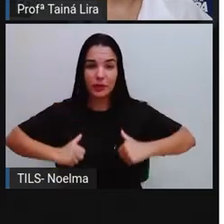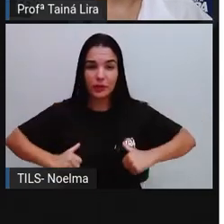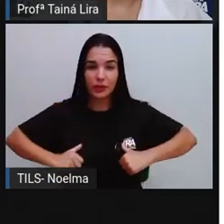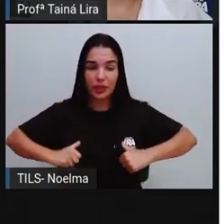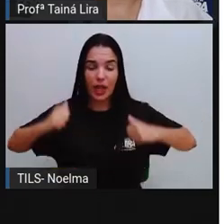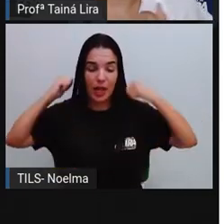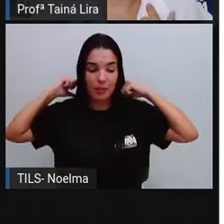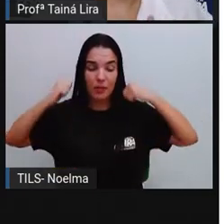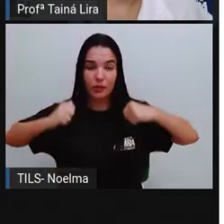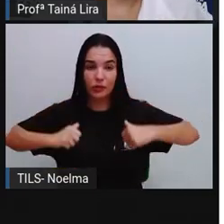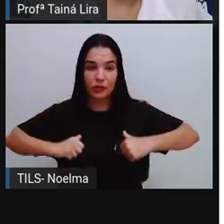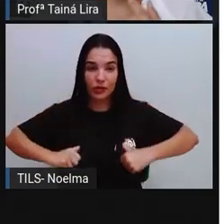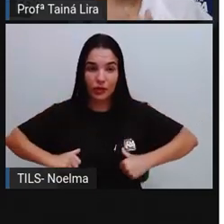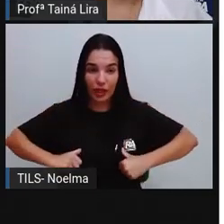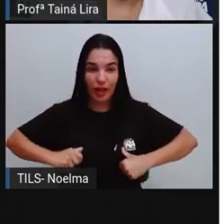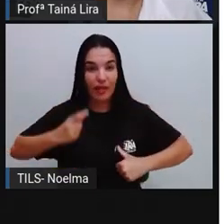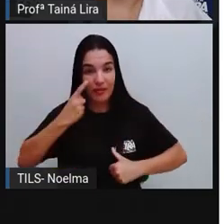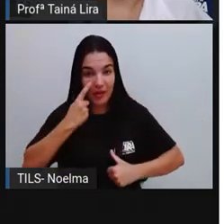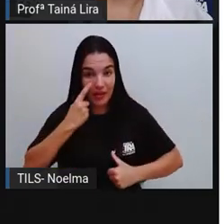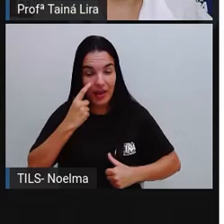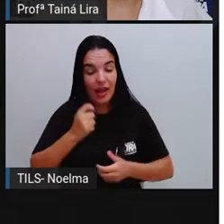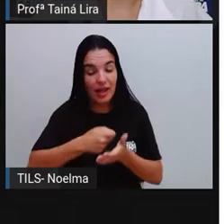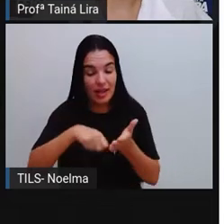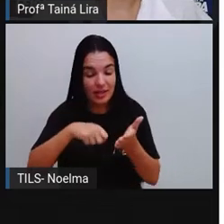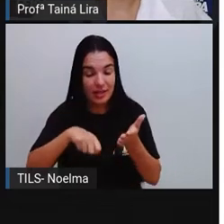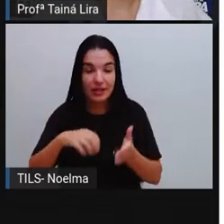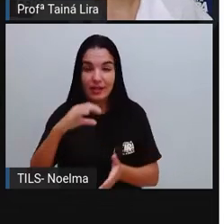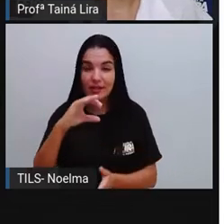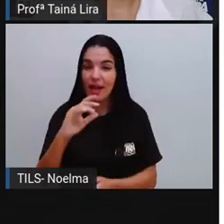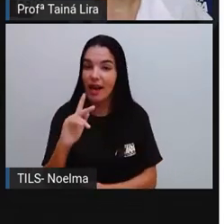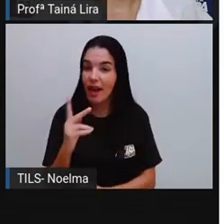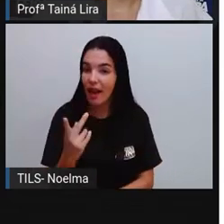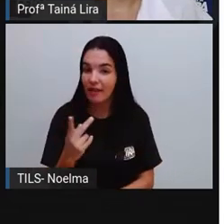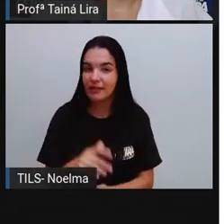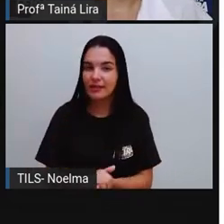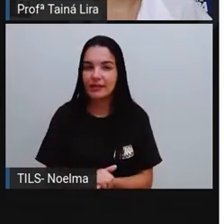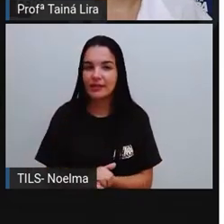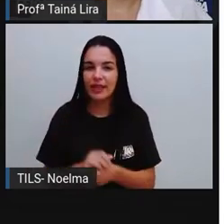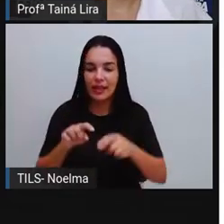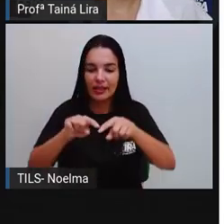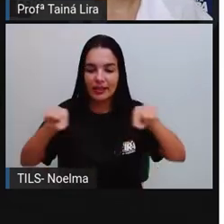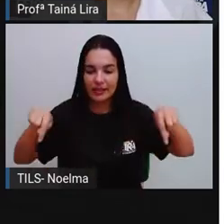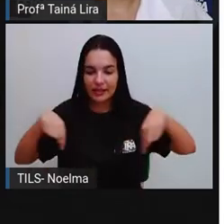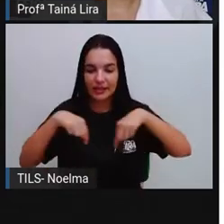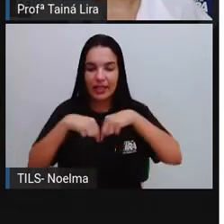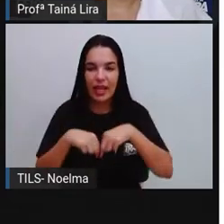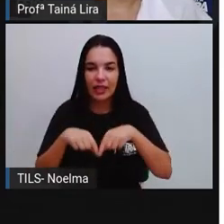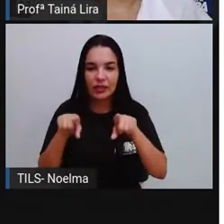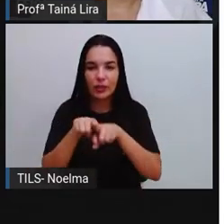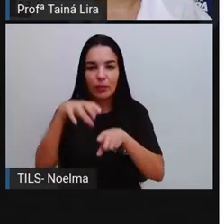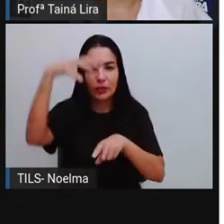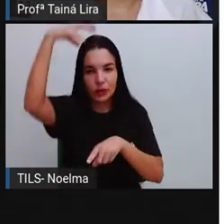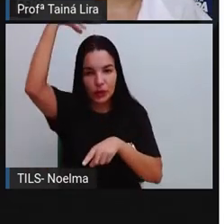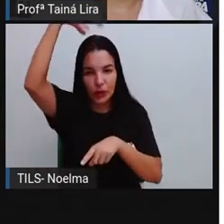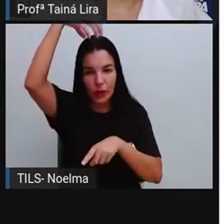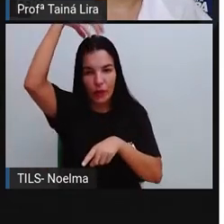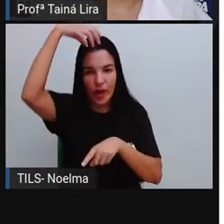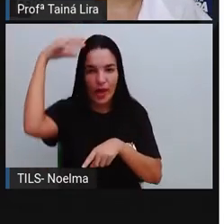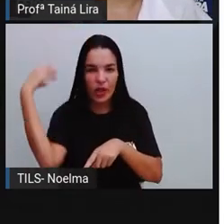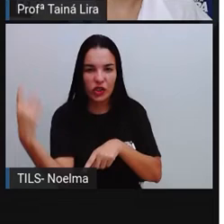Até para ir para a escola, Escrita com CH, Tá? Tacho, Chuveiro,